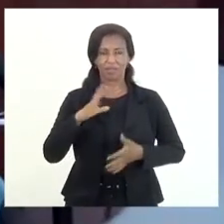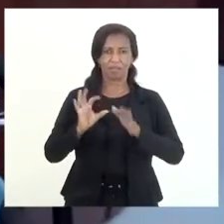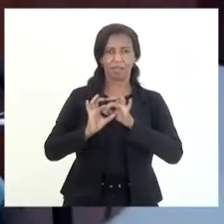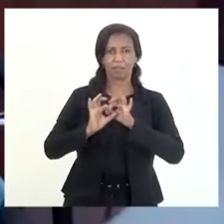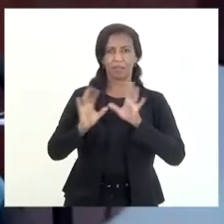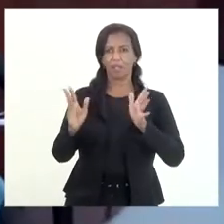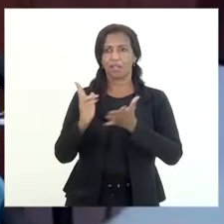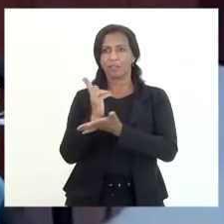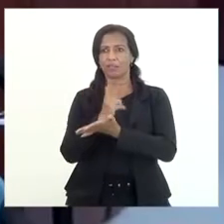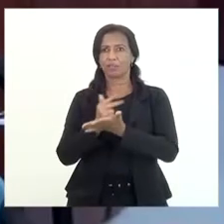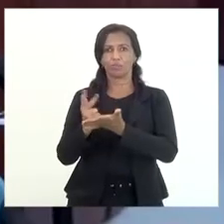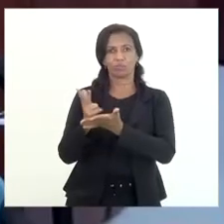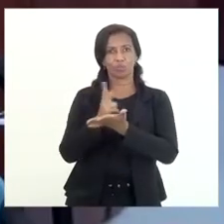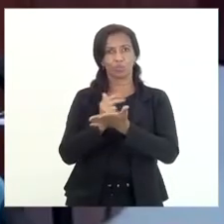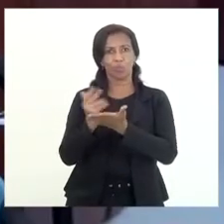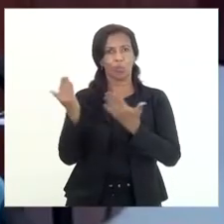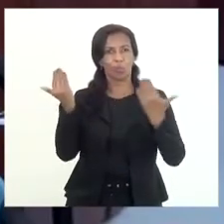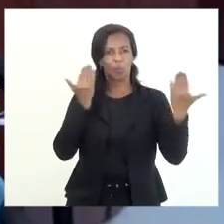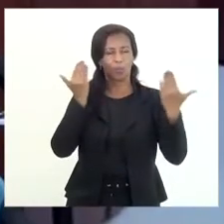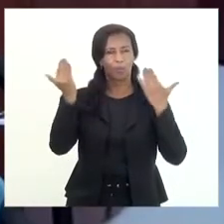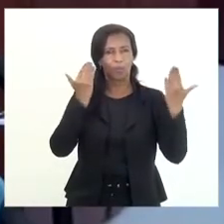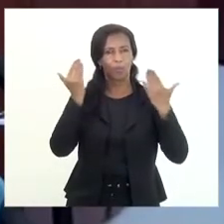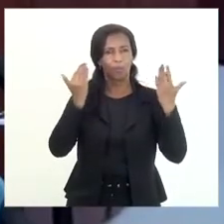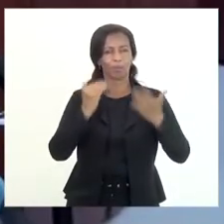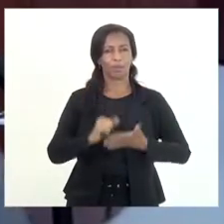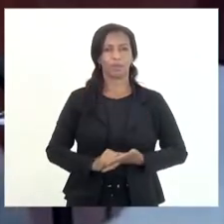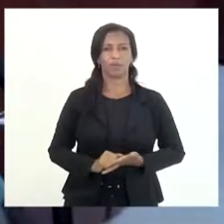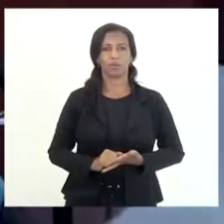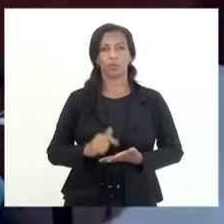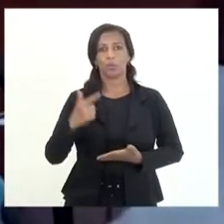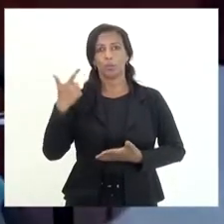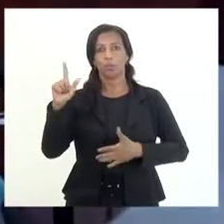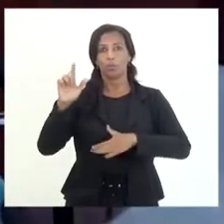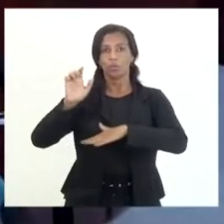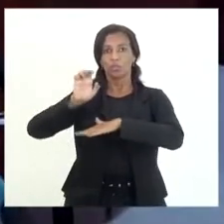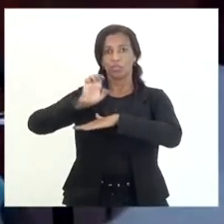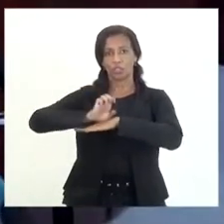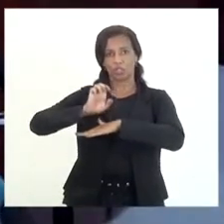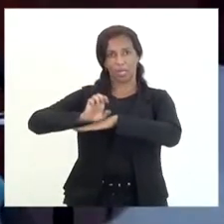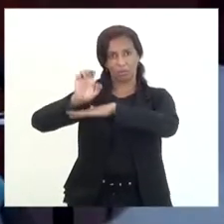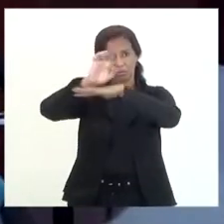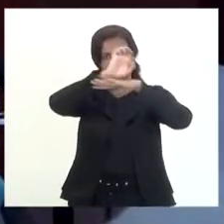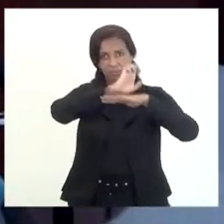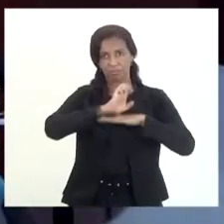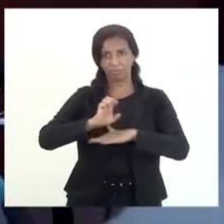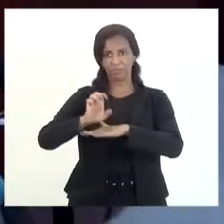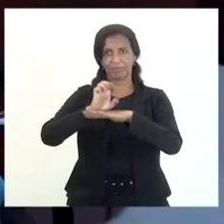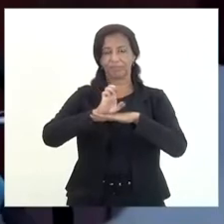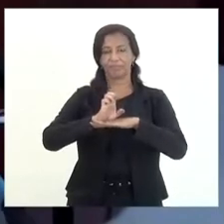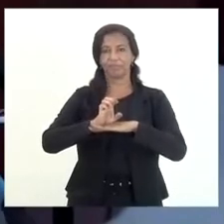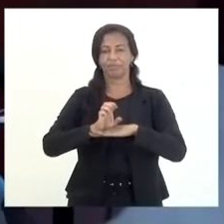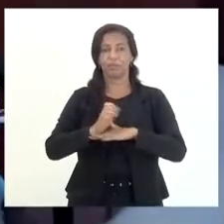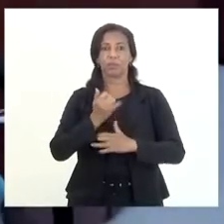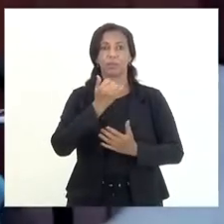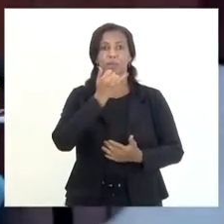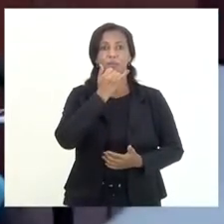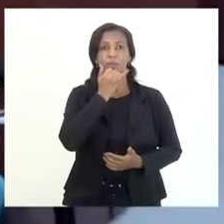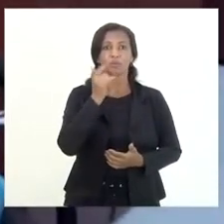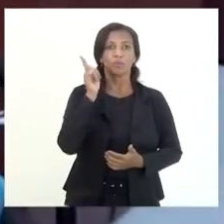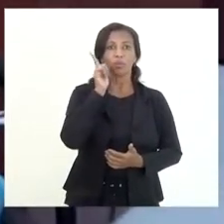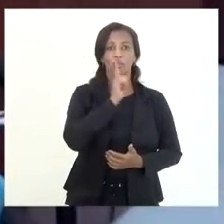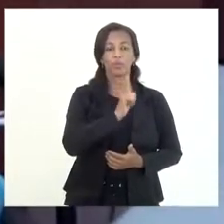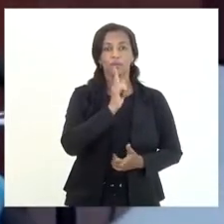quadrinho comparativo com os demais estados do sudeste eu só peço perdão que a gente só conseguiu